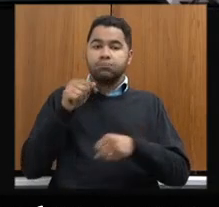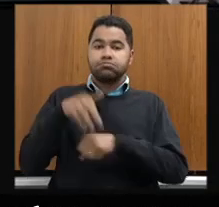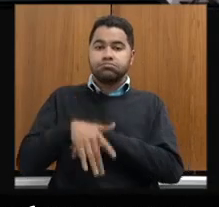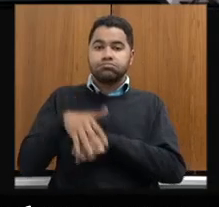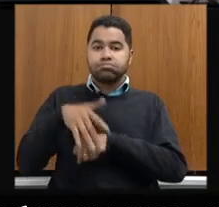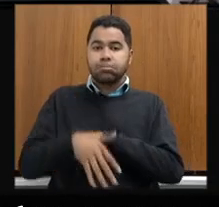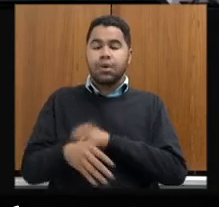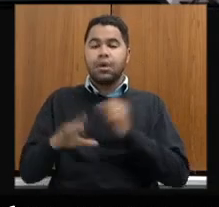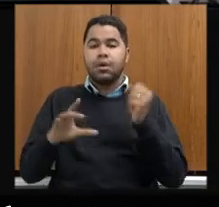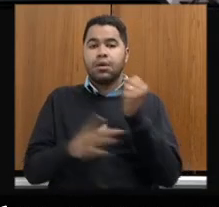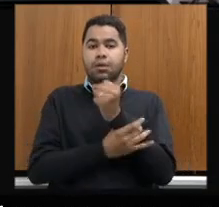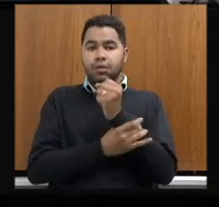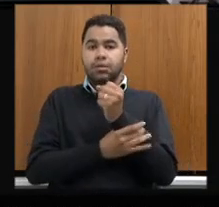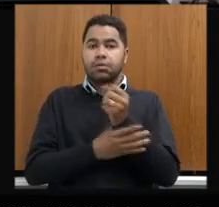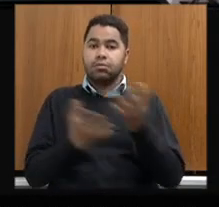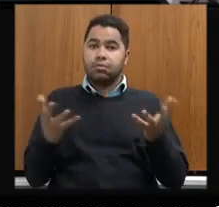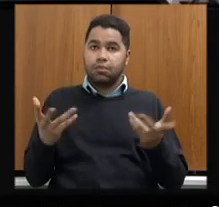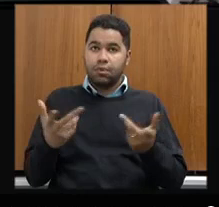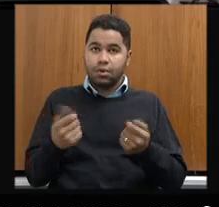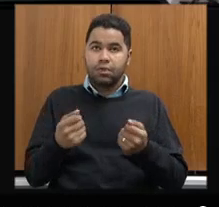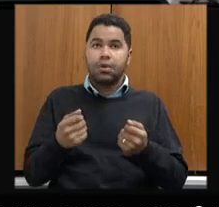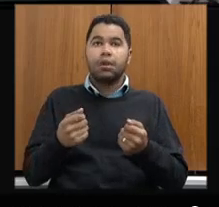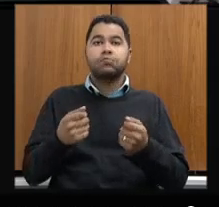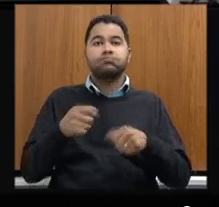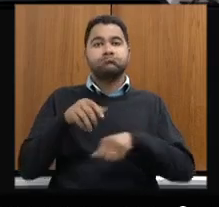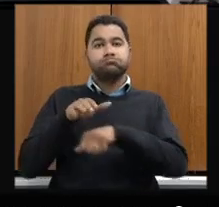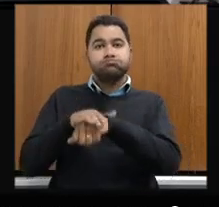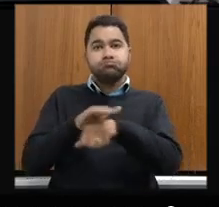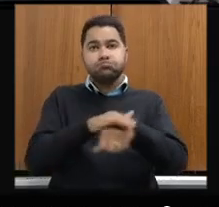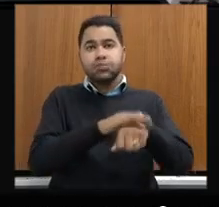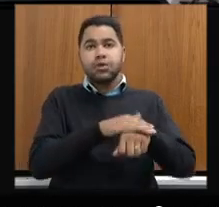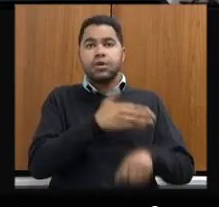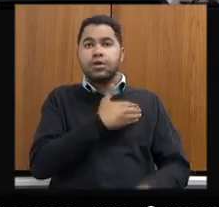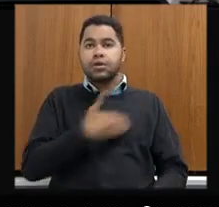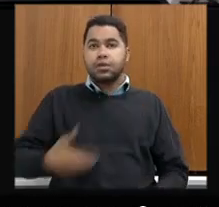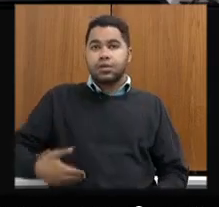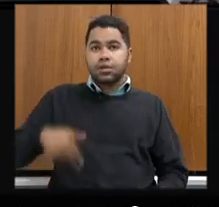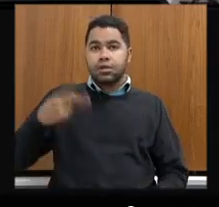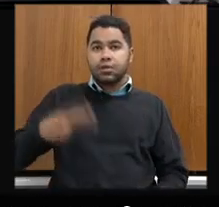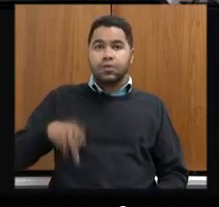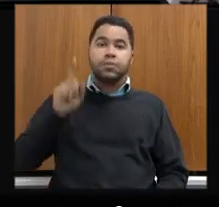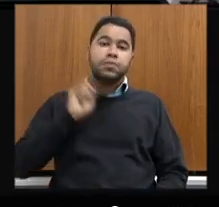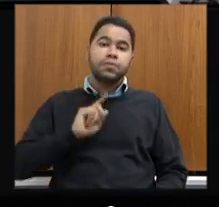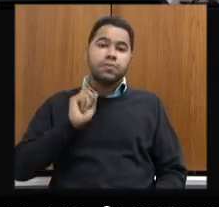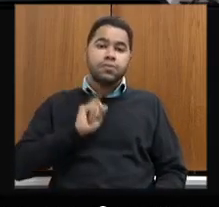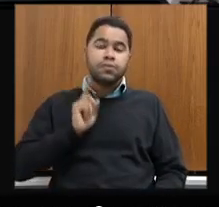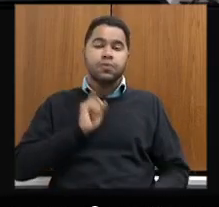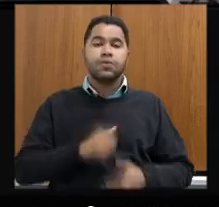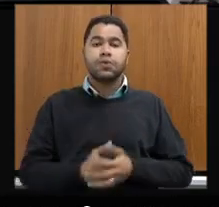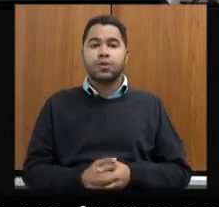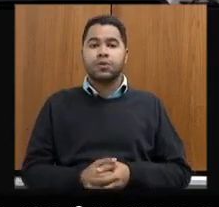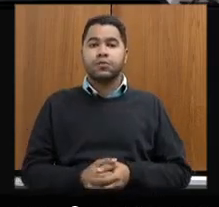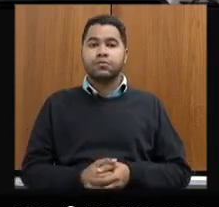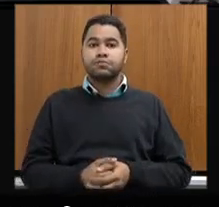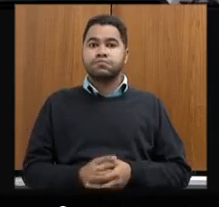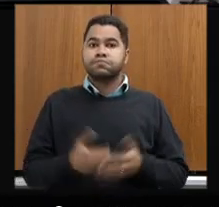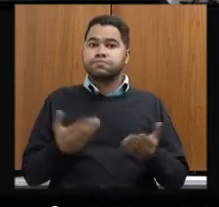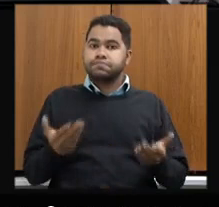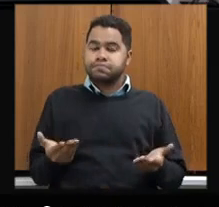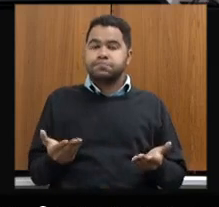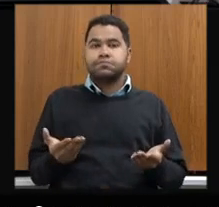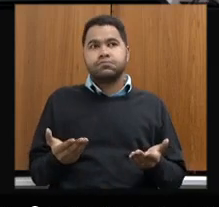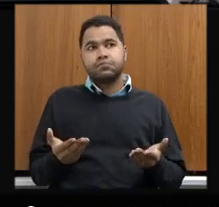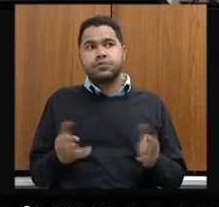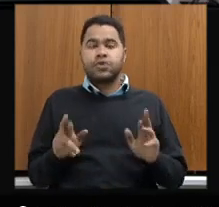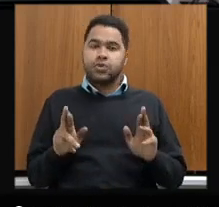garantia de água em quantidade e qualidade para os usos múltiplos no Estado de Minas Gerais. É um plano um